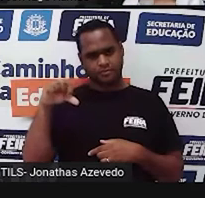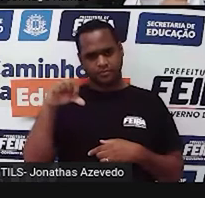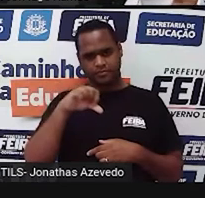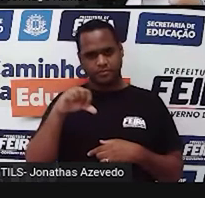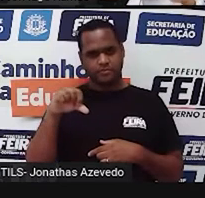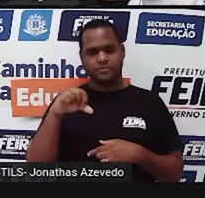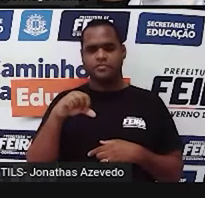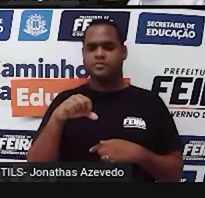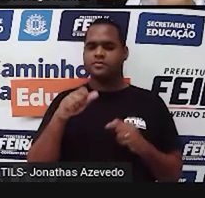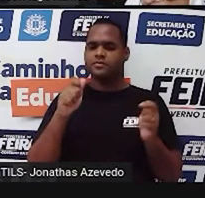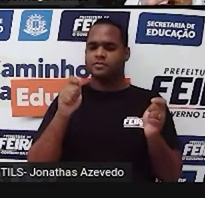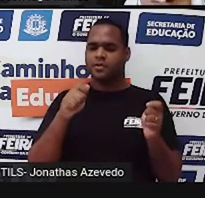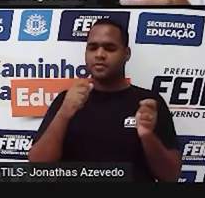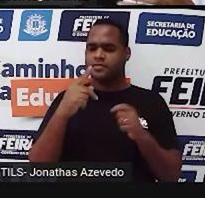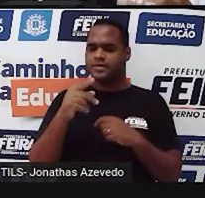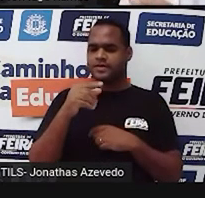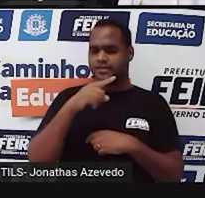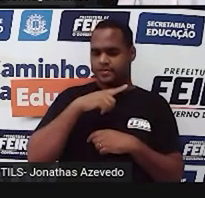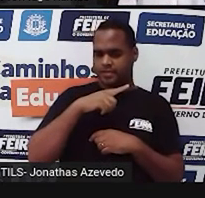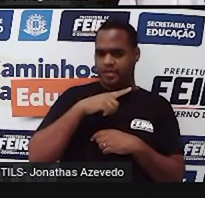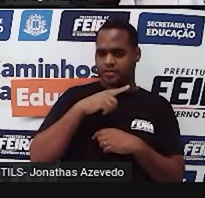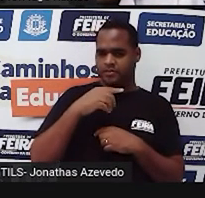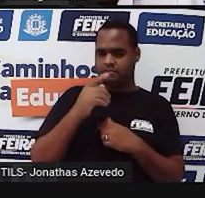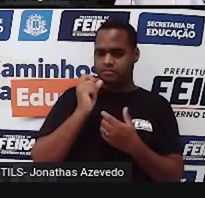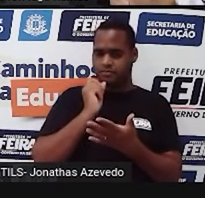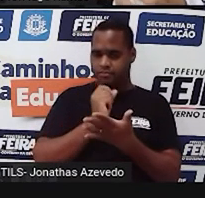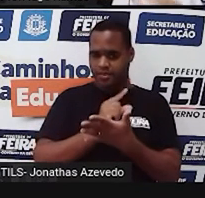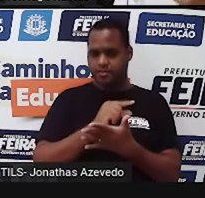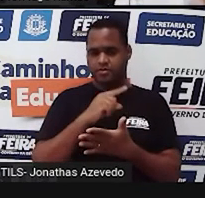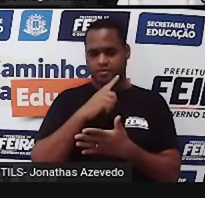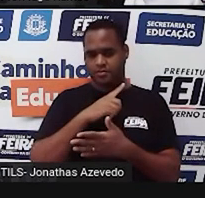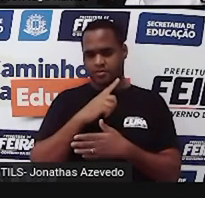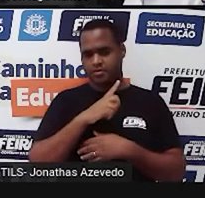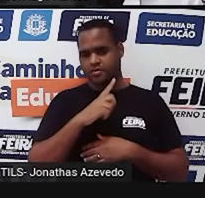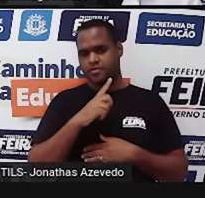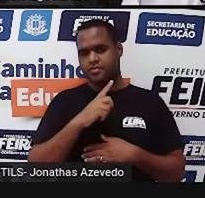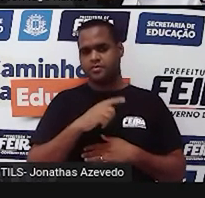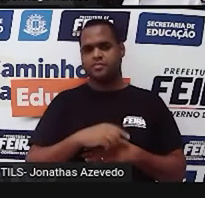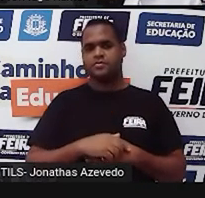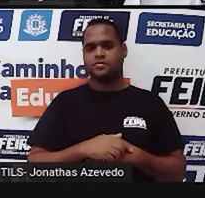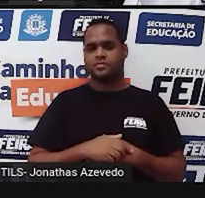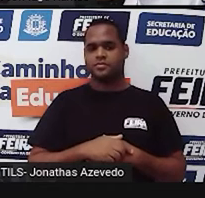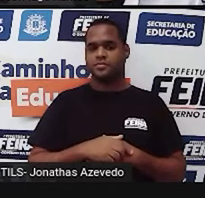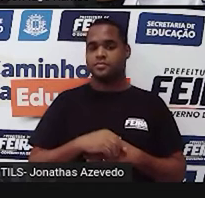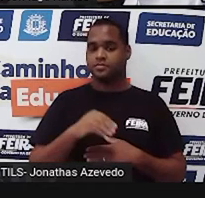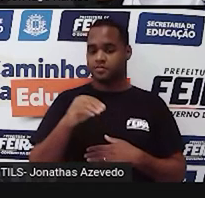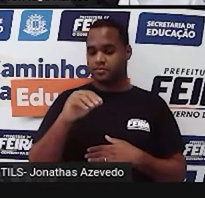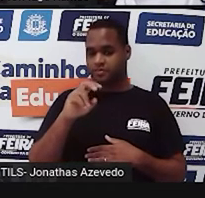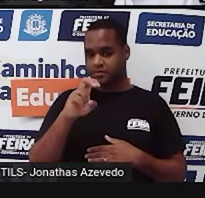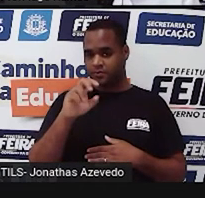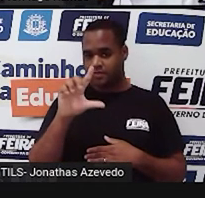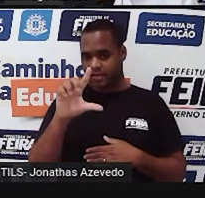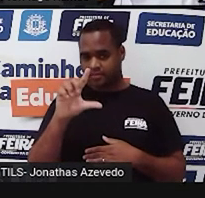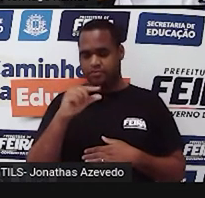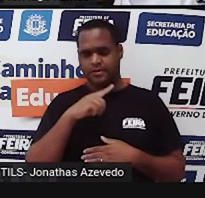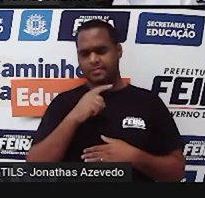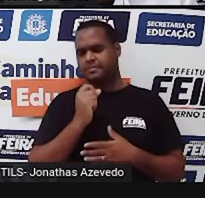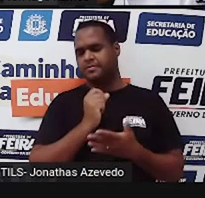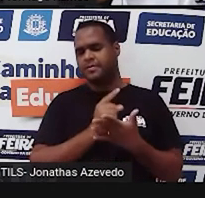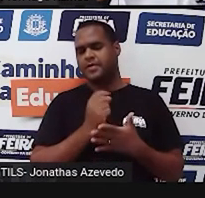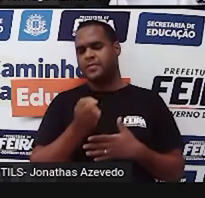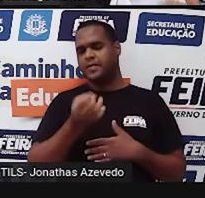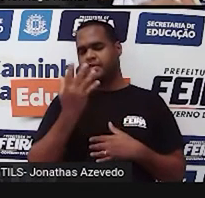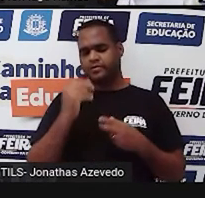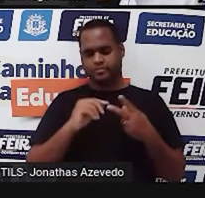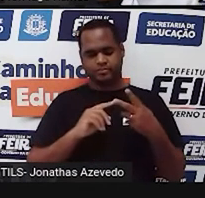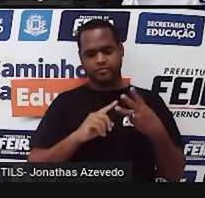quanto você terá, quanto você vai pagar pelo abastecimento dos 5 litros? E na situação dos 10